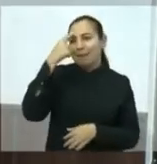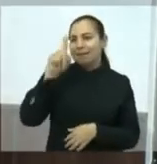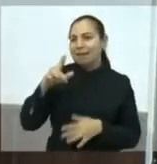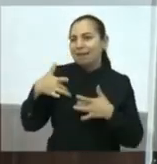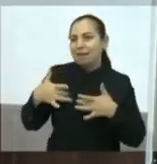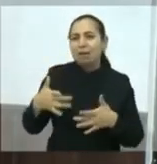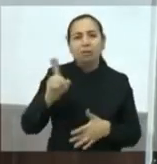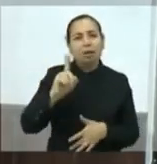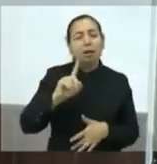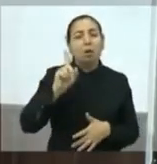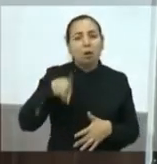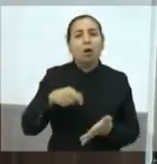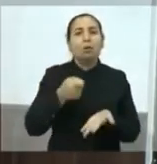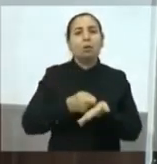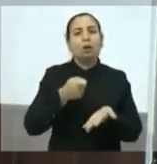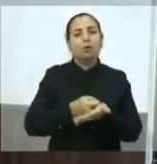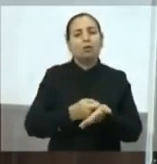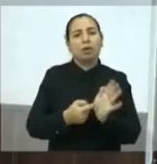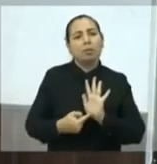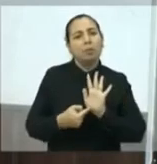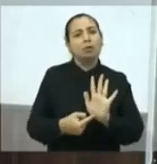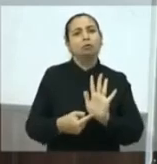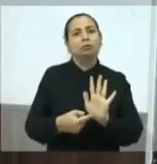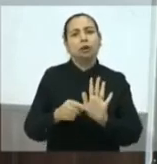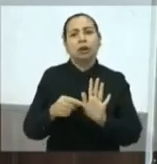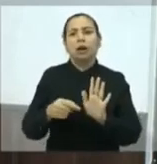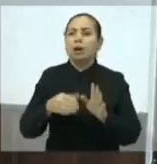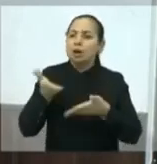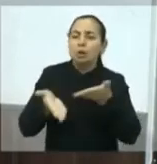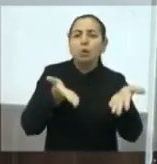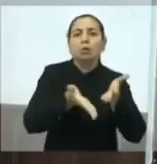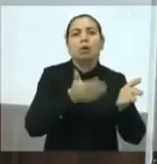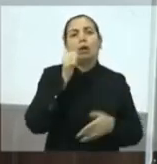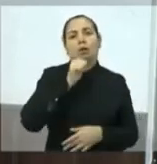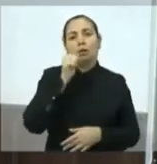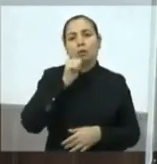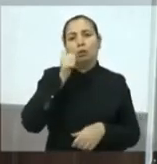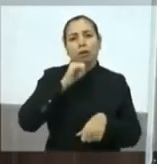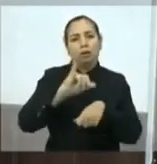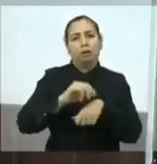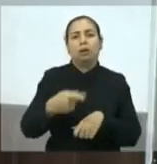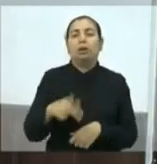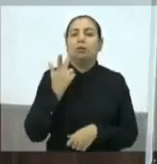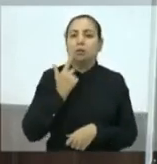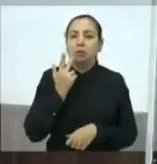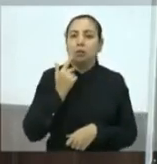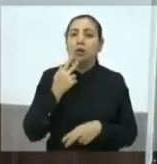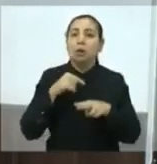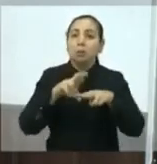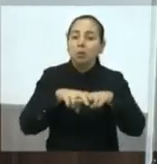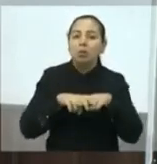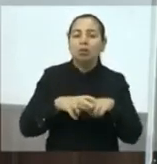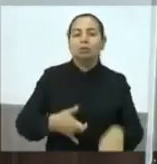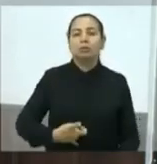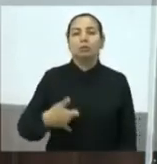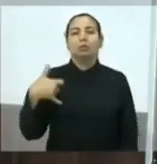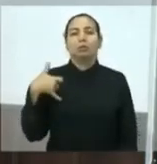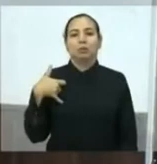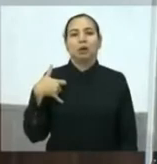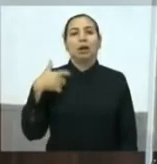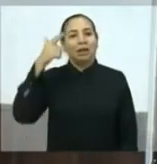cidade com as suas mulheres. E podemos nos orgulhar de que agora Luiziane, inclusive,